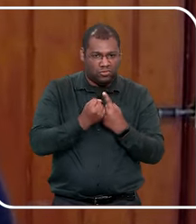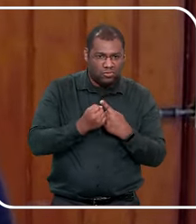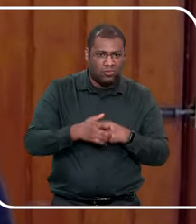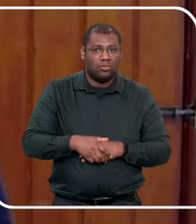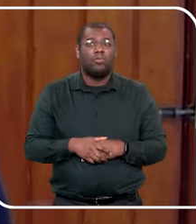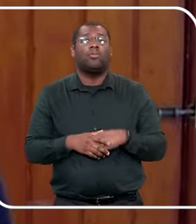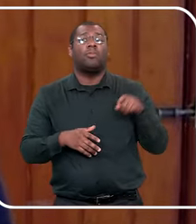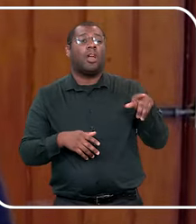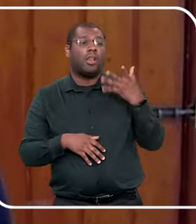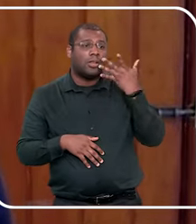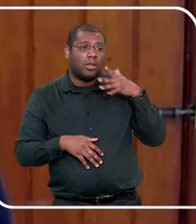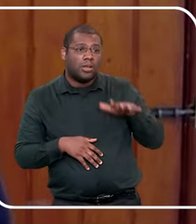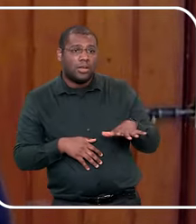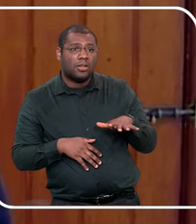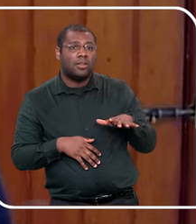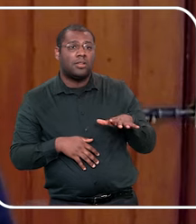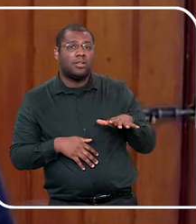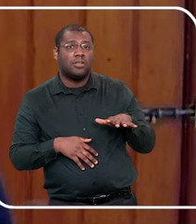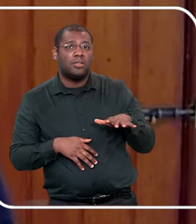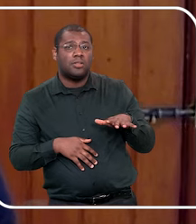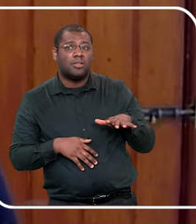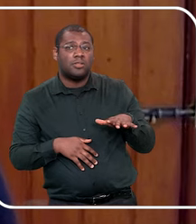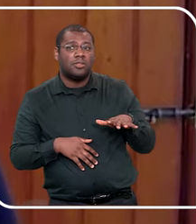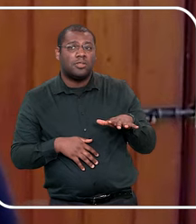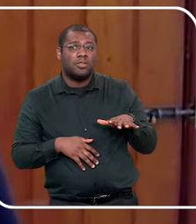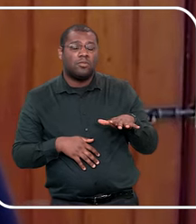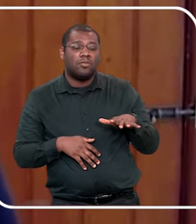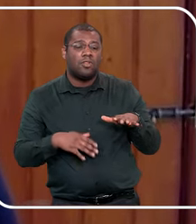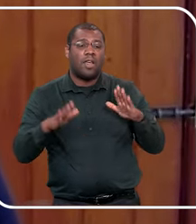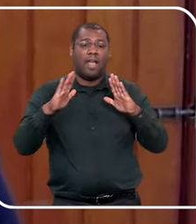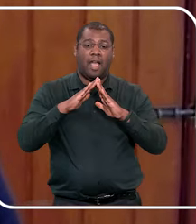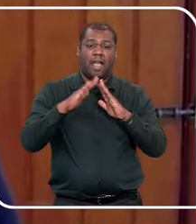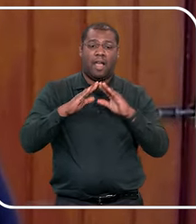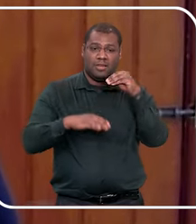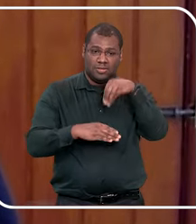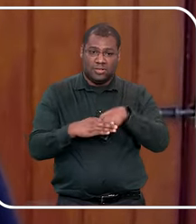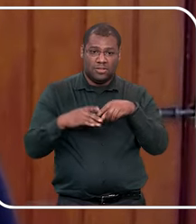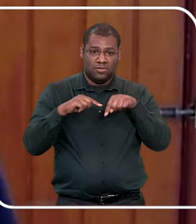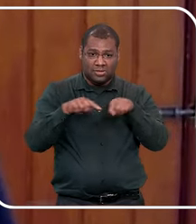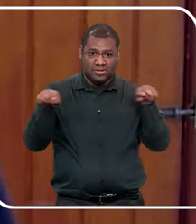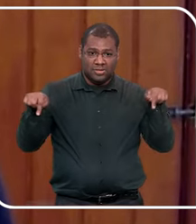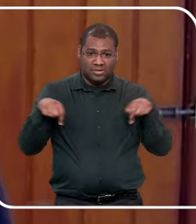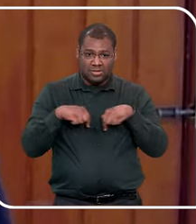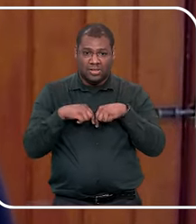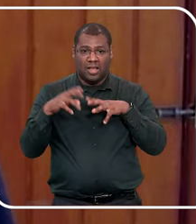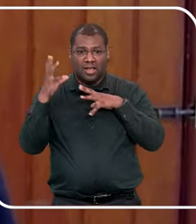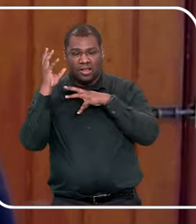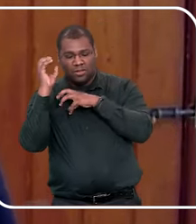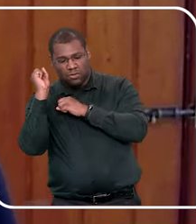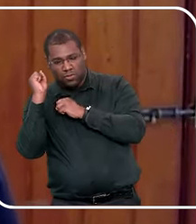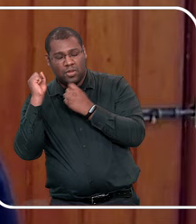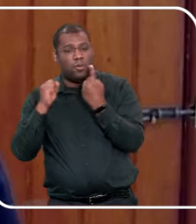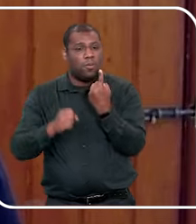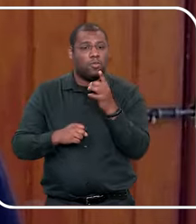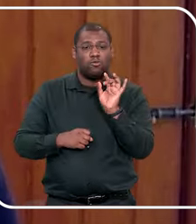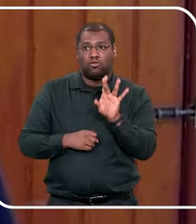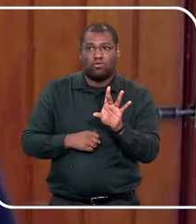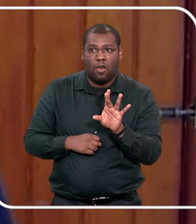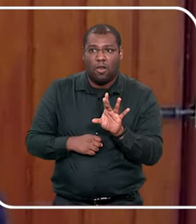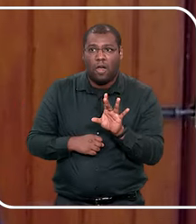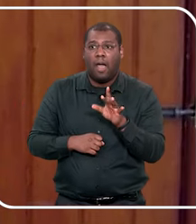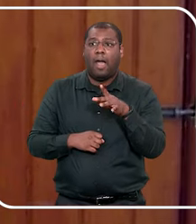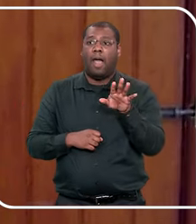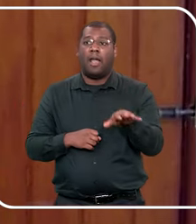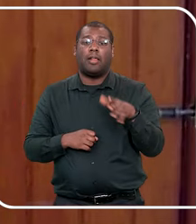que as crianças, moram ali num barraco, onde só tem um conto, e os pais têm relação